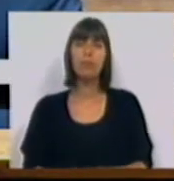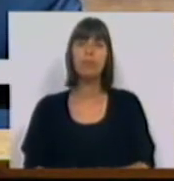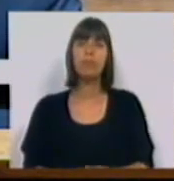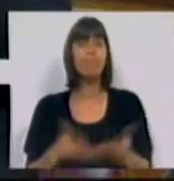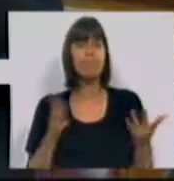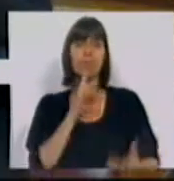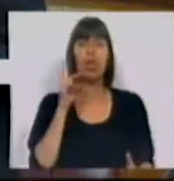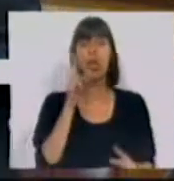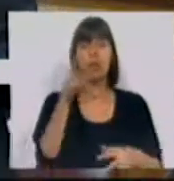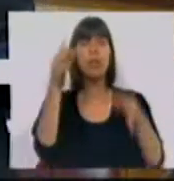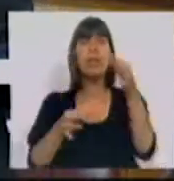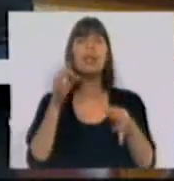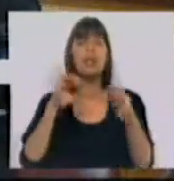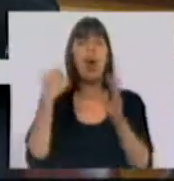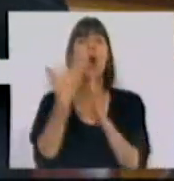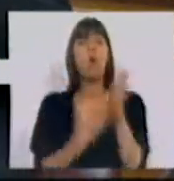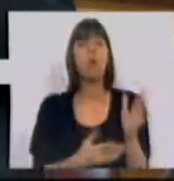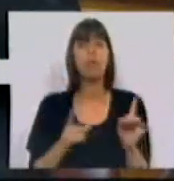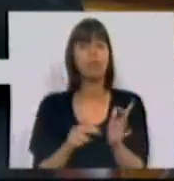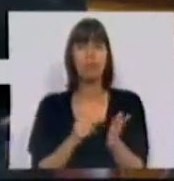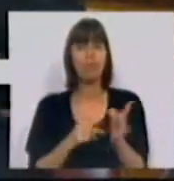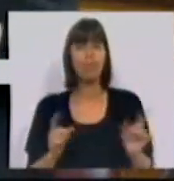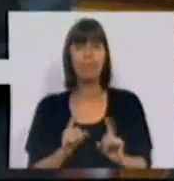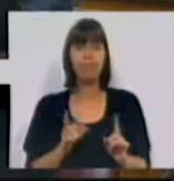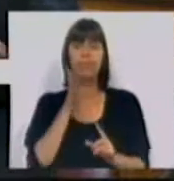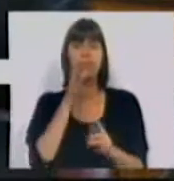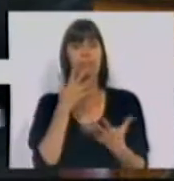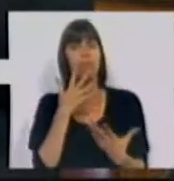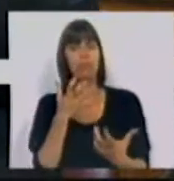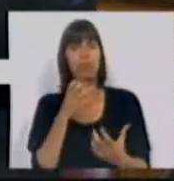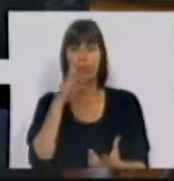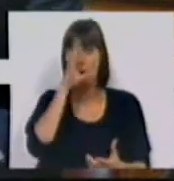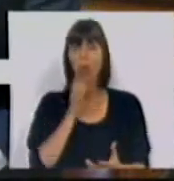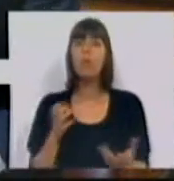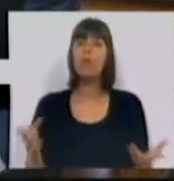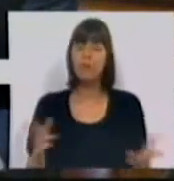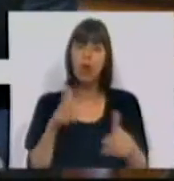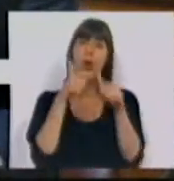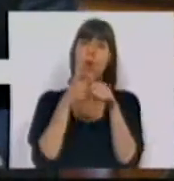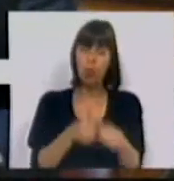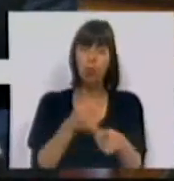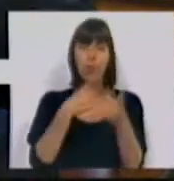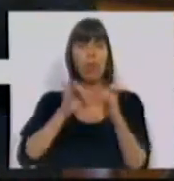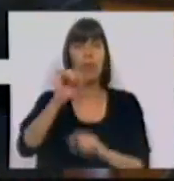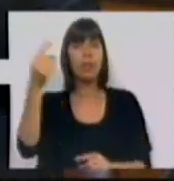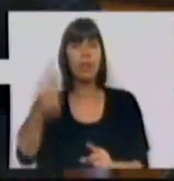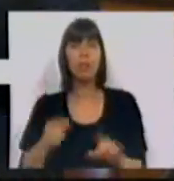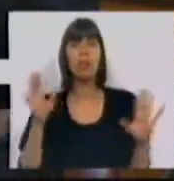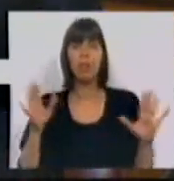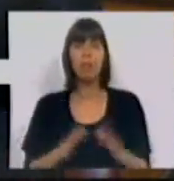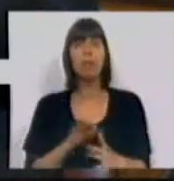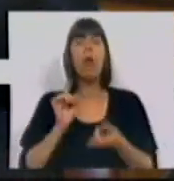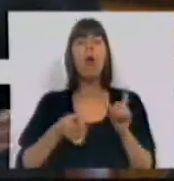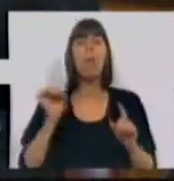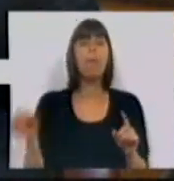A resposta do Tribunal Constitucional não se fez esperar. Disse o óbvio ao Governo. Cumpram com o vosso dever. E